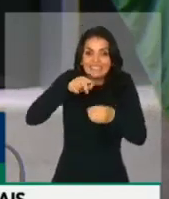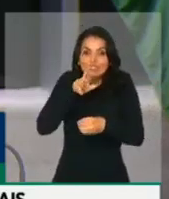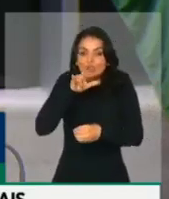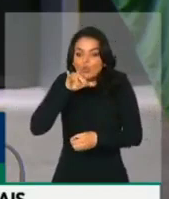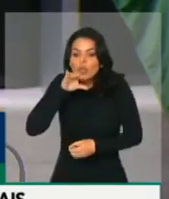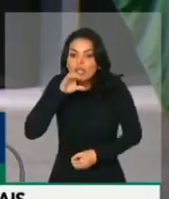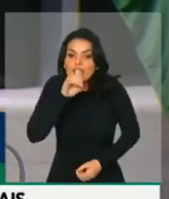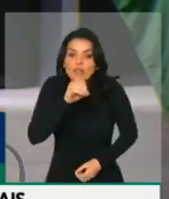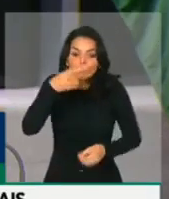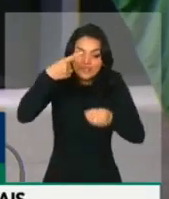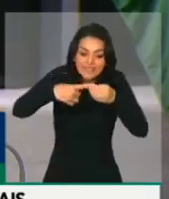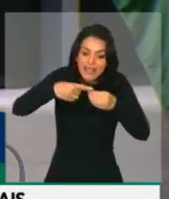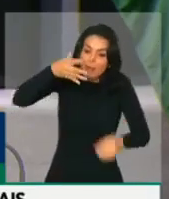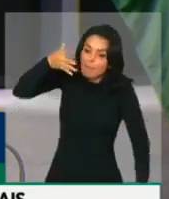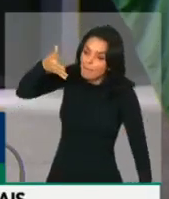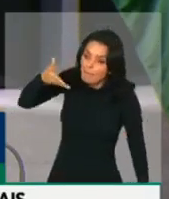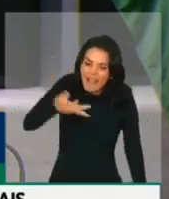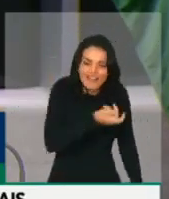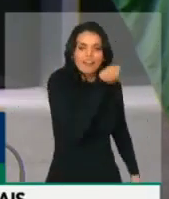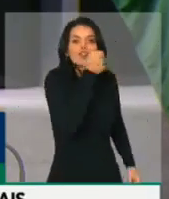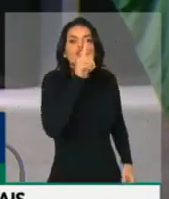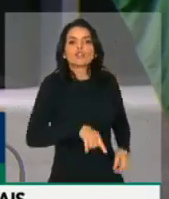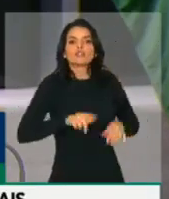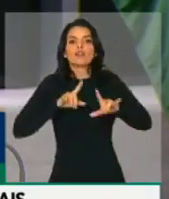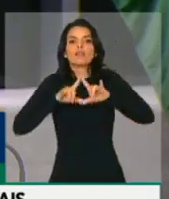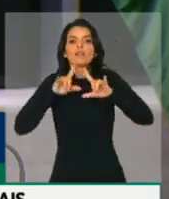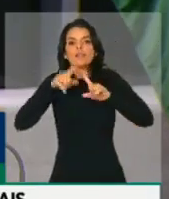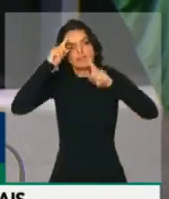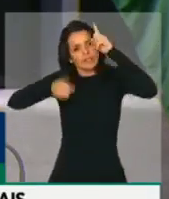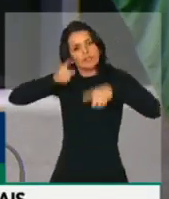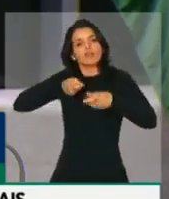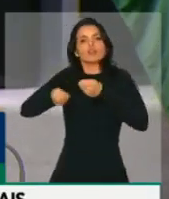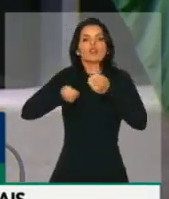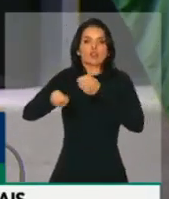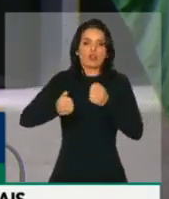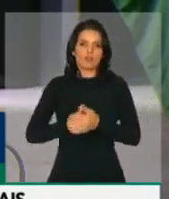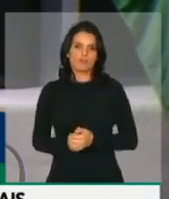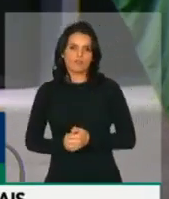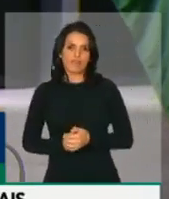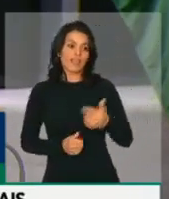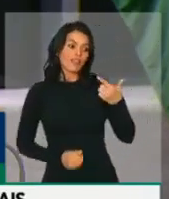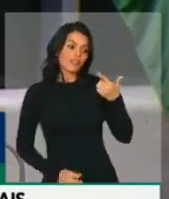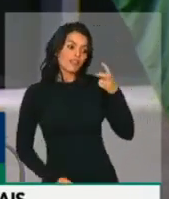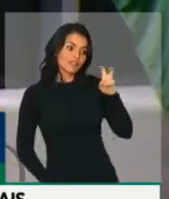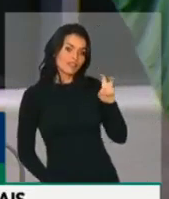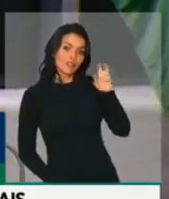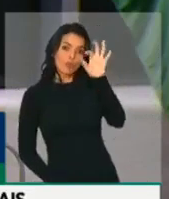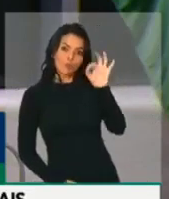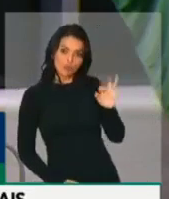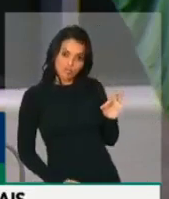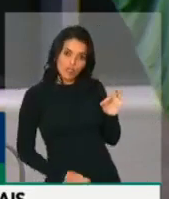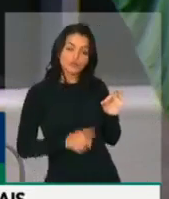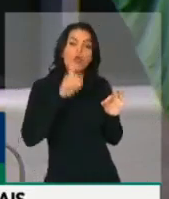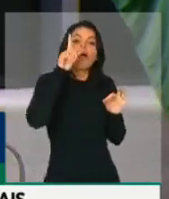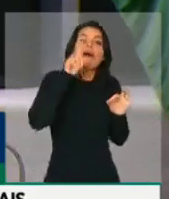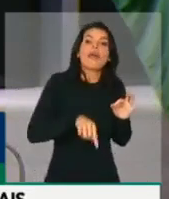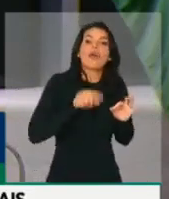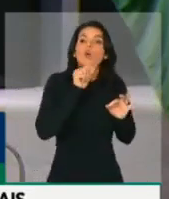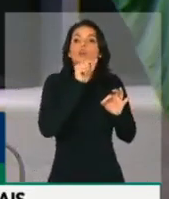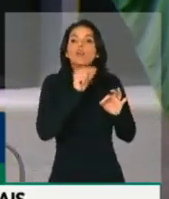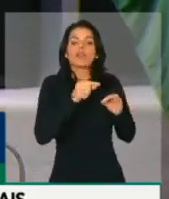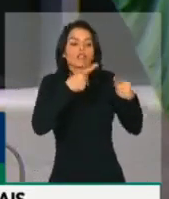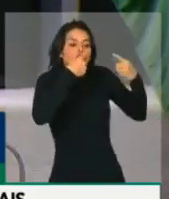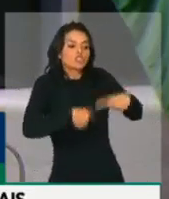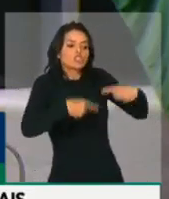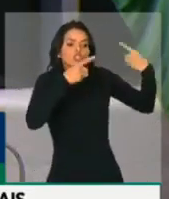maravilhosa, está na mão da milícia. E 25% está nas mãos de disputas,